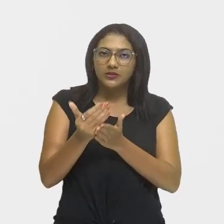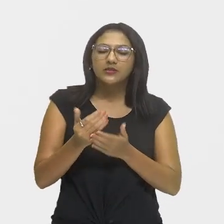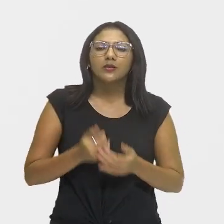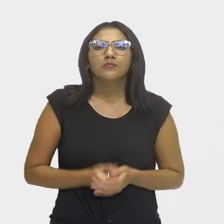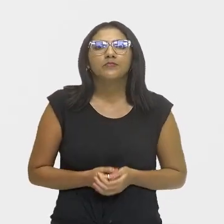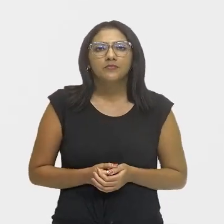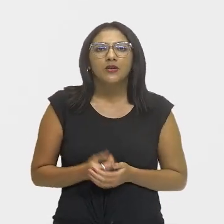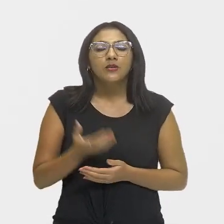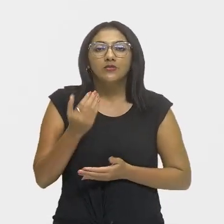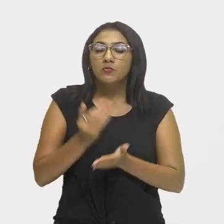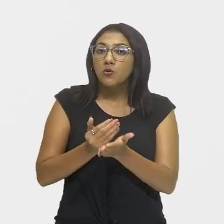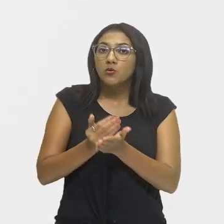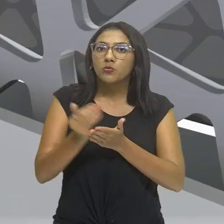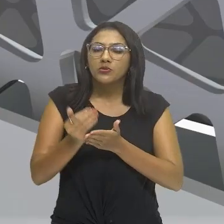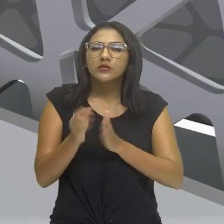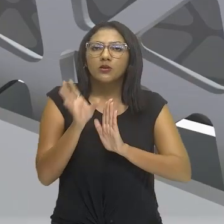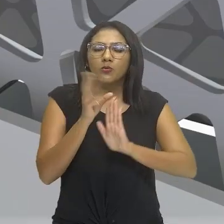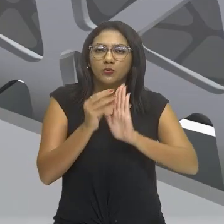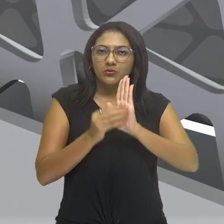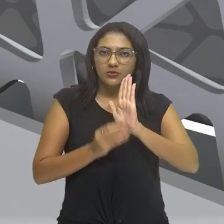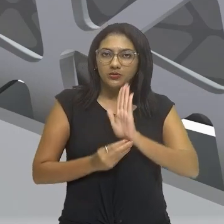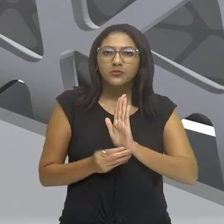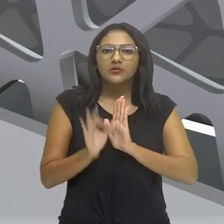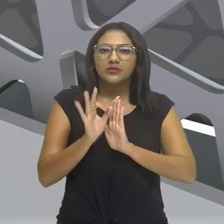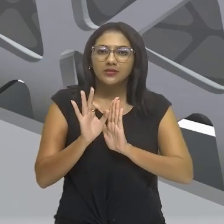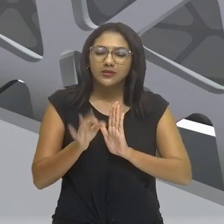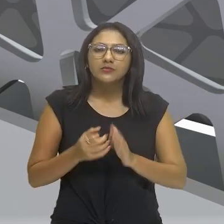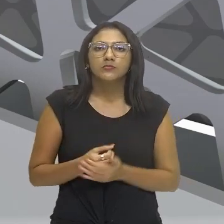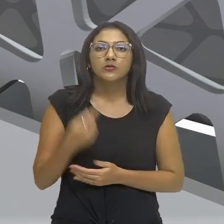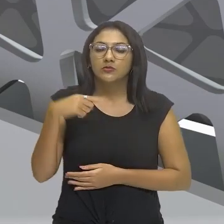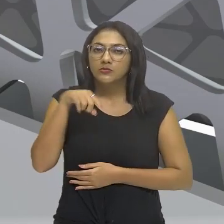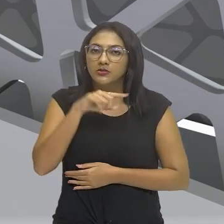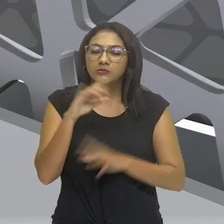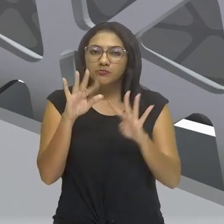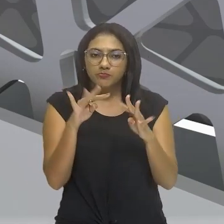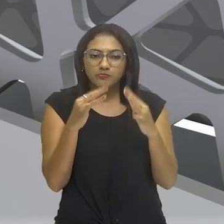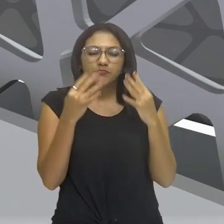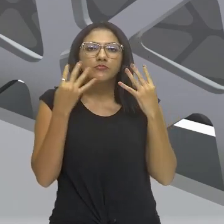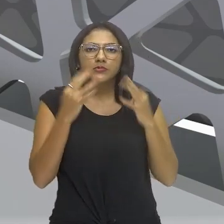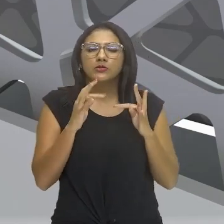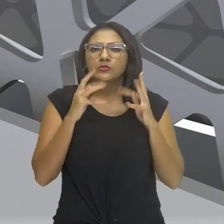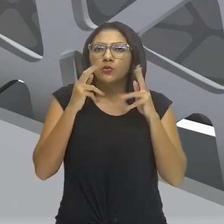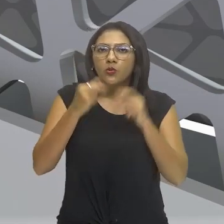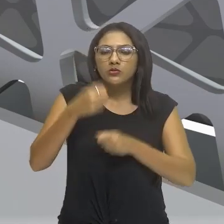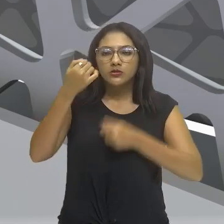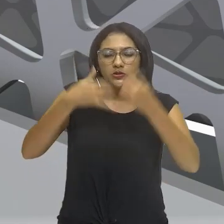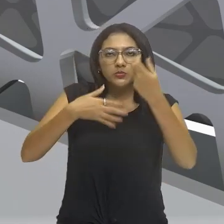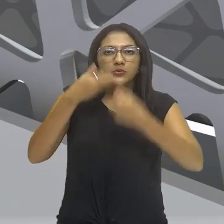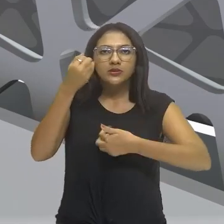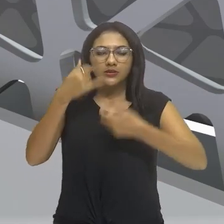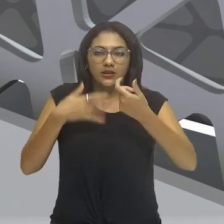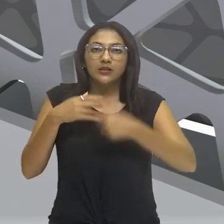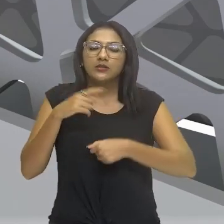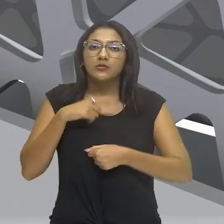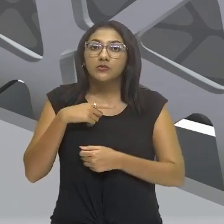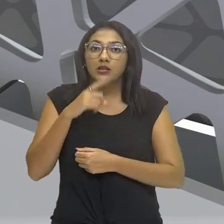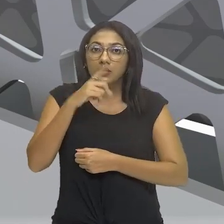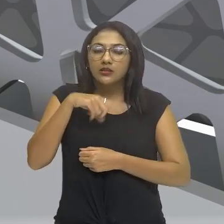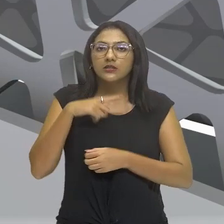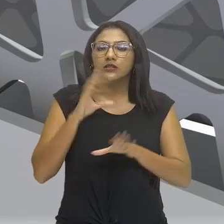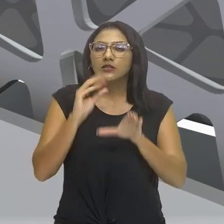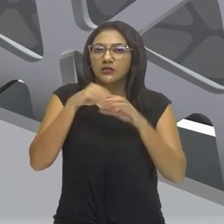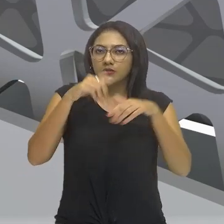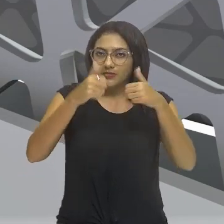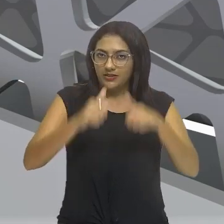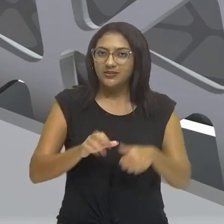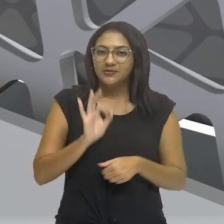seguir aí para o nosso conteúdo, tá bom? Vocês vão prestar atenção nos assuntos que estão sendo revisados, que são justamente eles que estarão